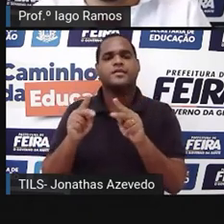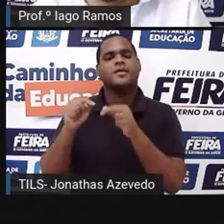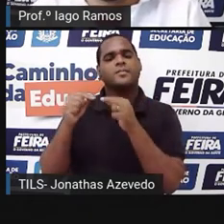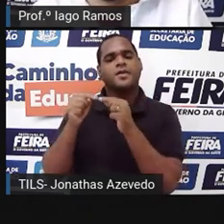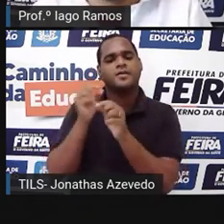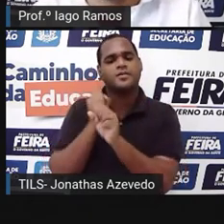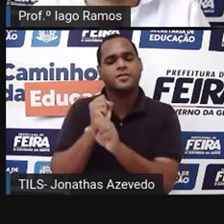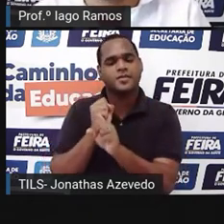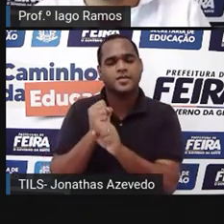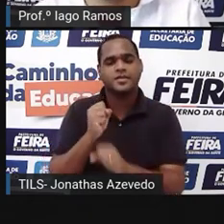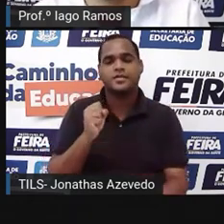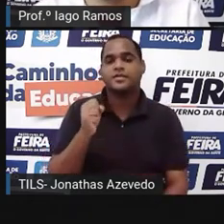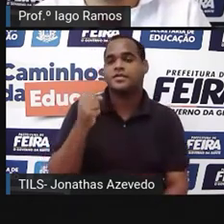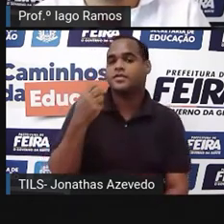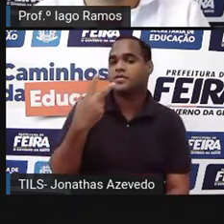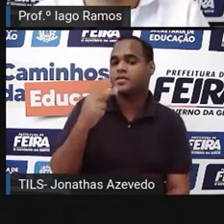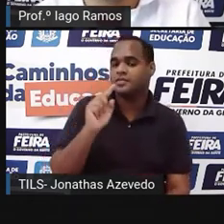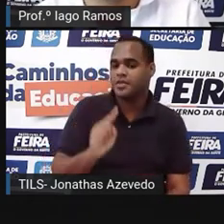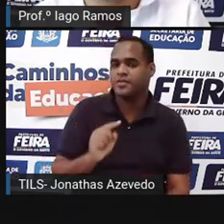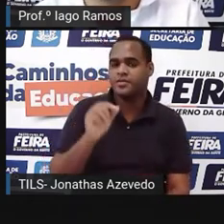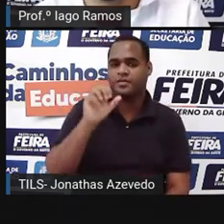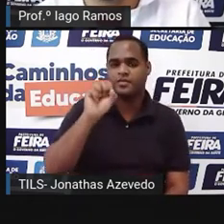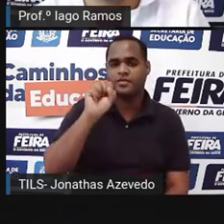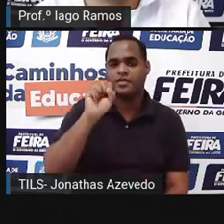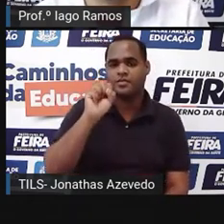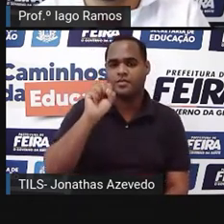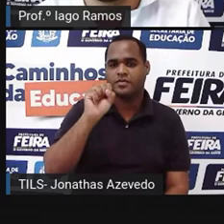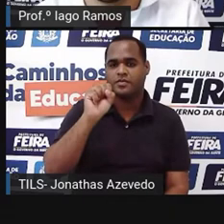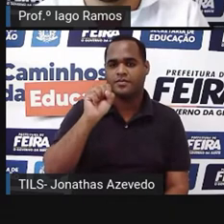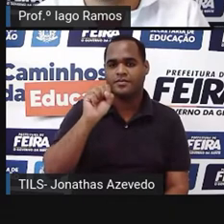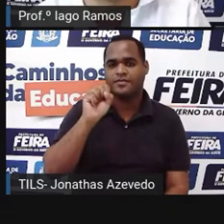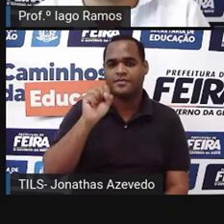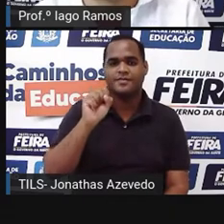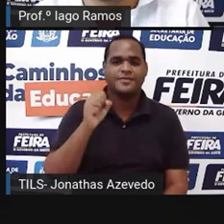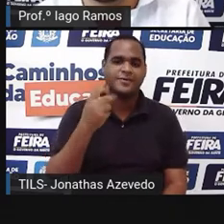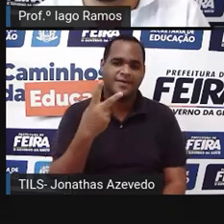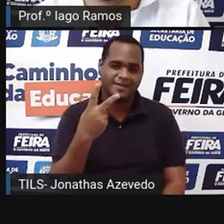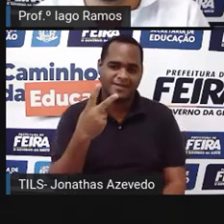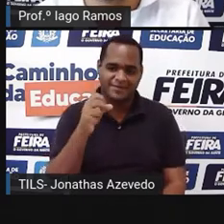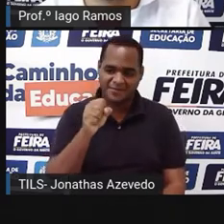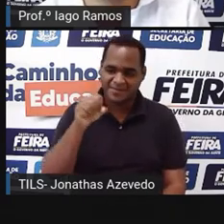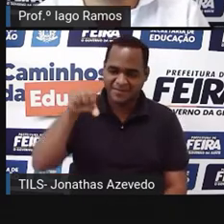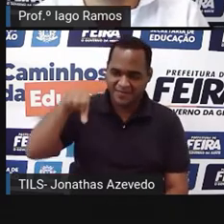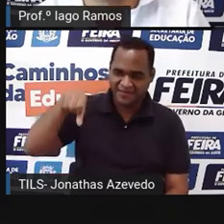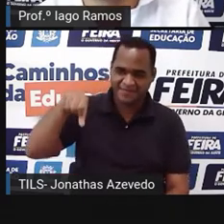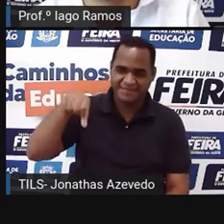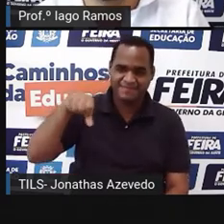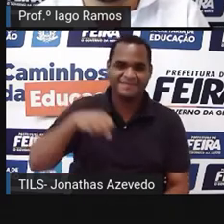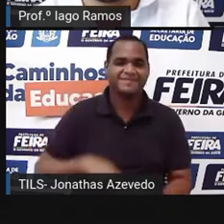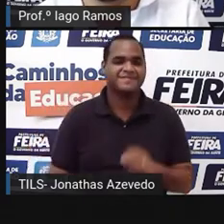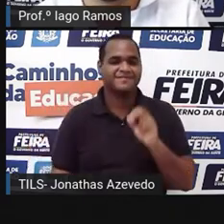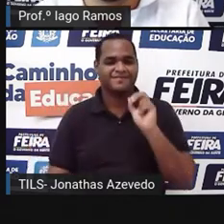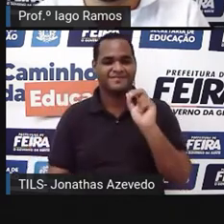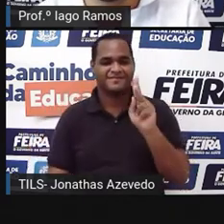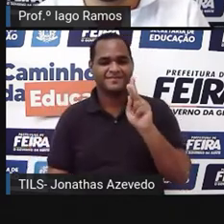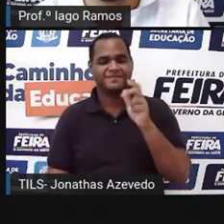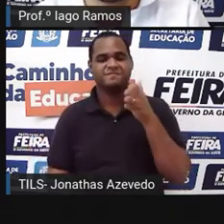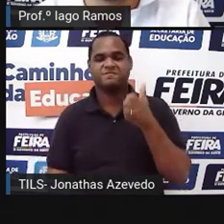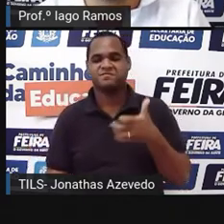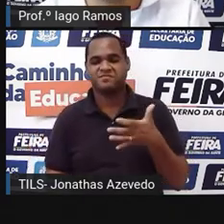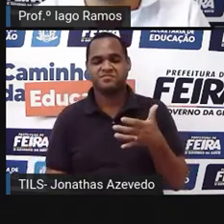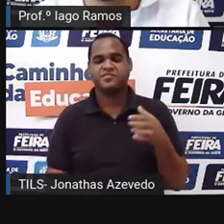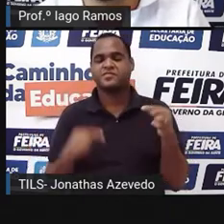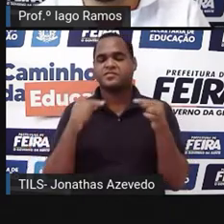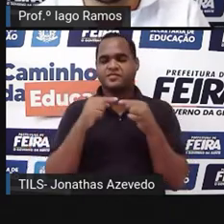2 mil, 2 mil não, desculpa, 289, tá bom? Então,